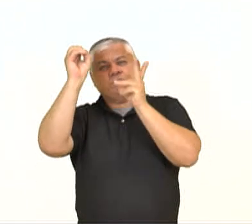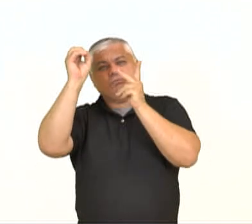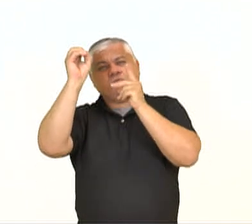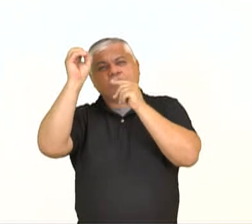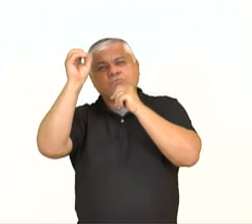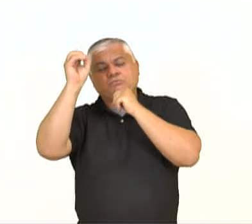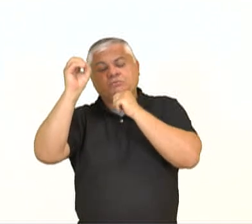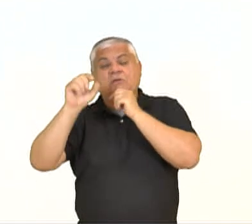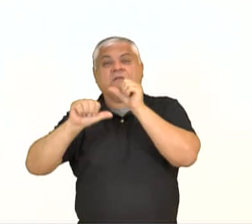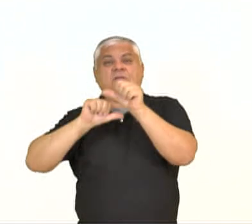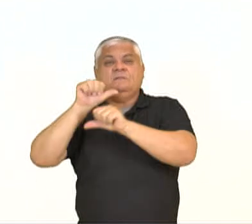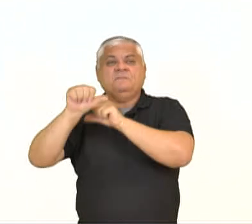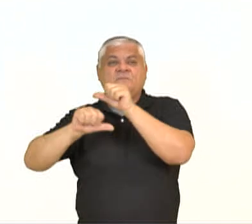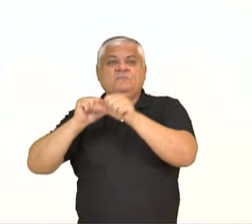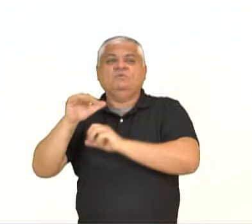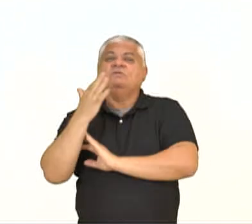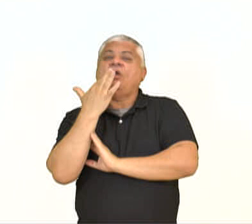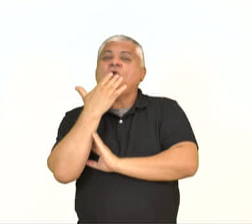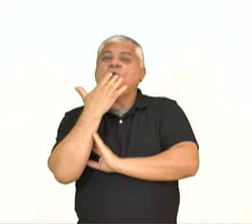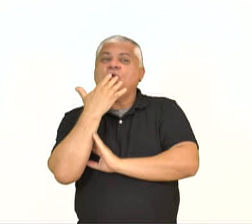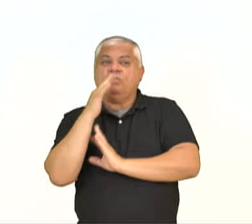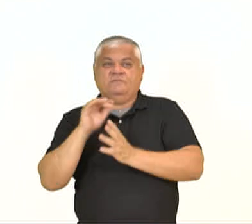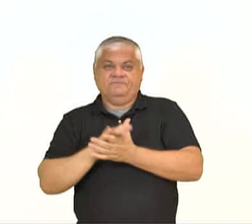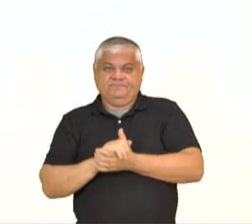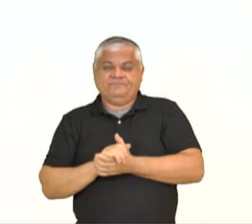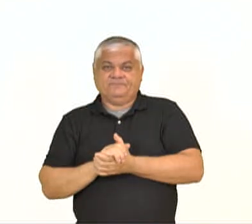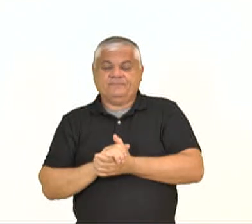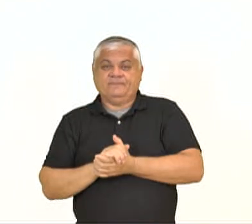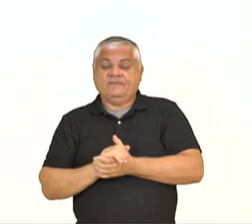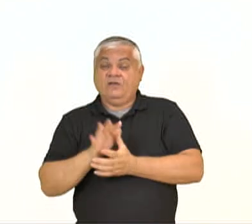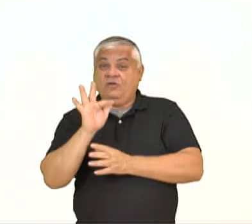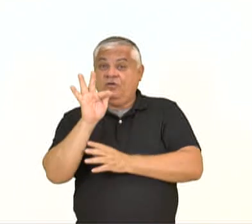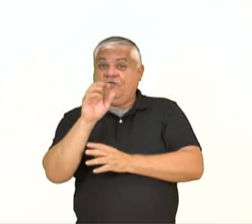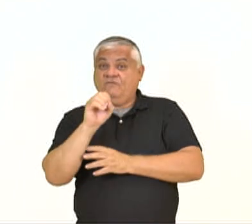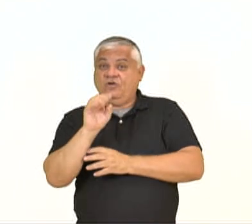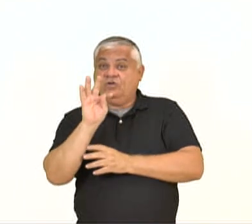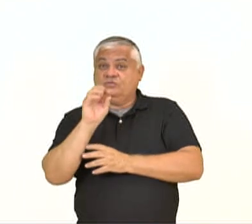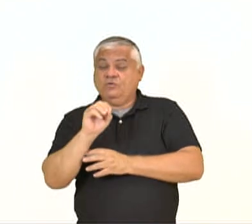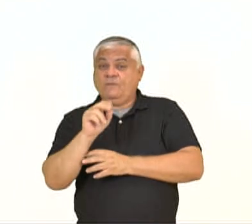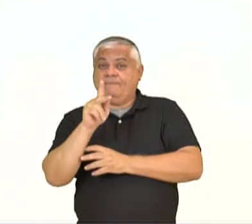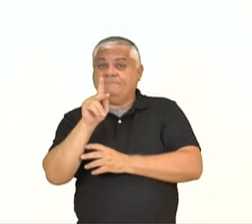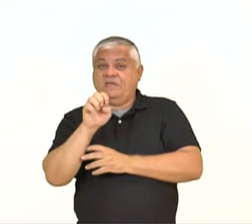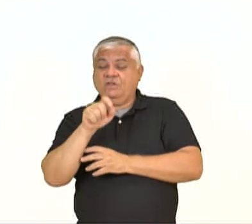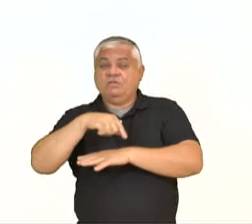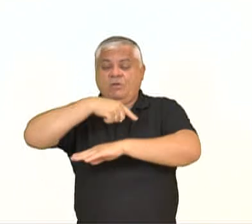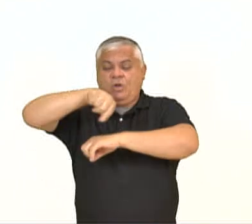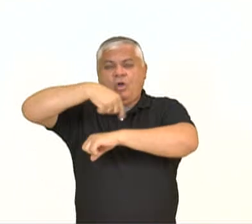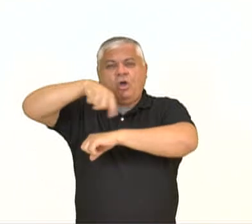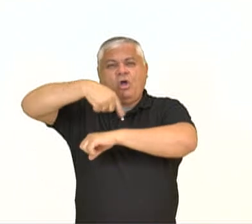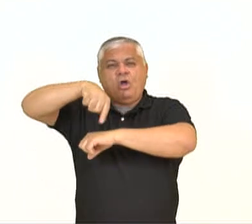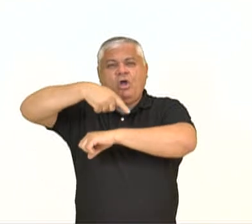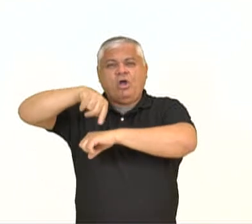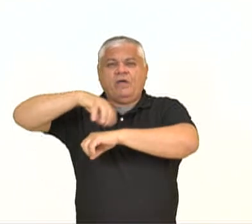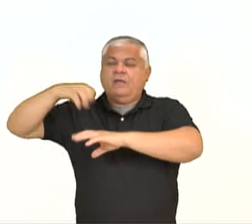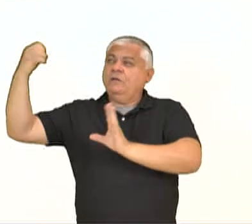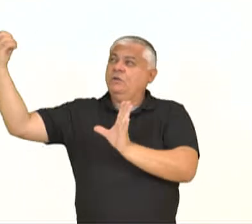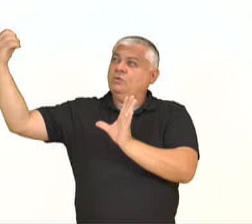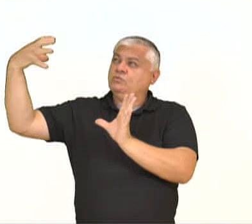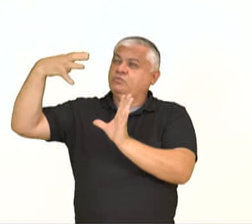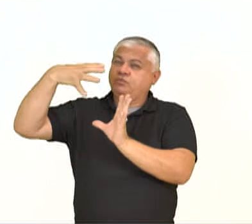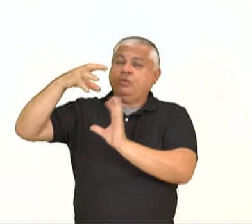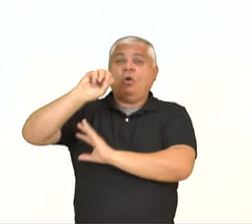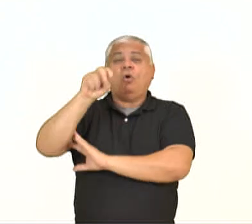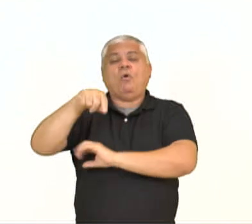floração vegetal. Então, fotoperiodismo é a relação de horas de luminosidade e de